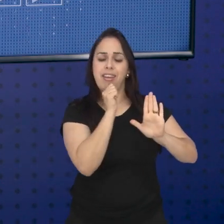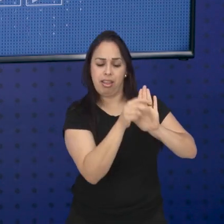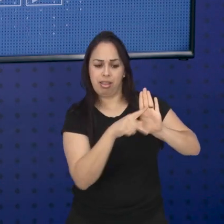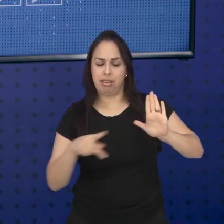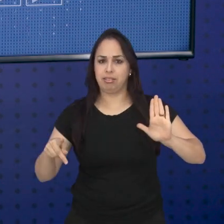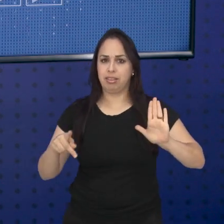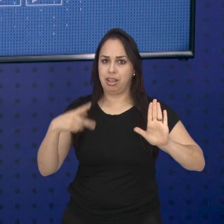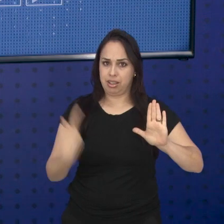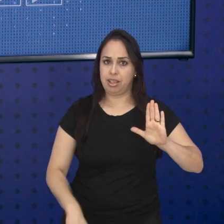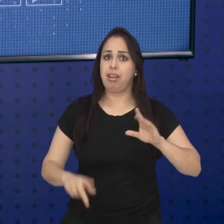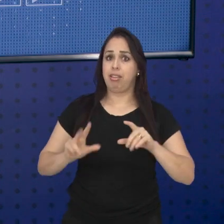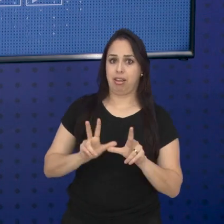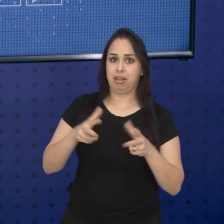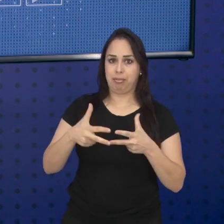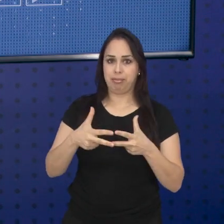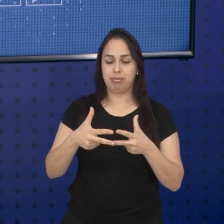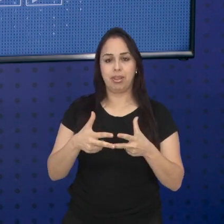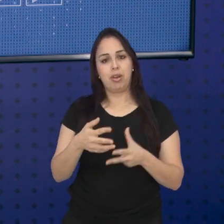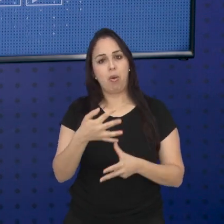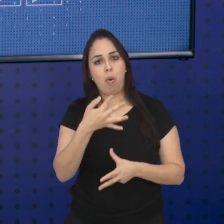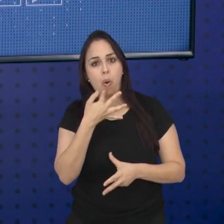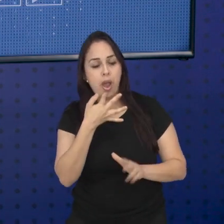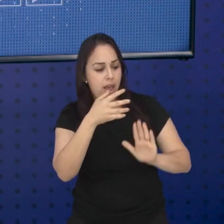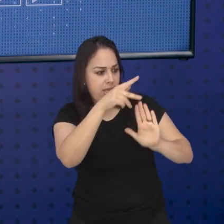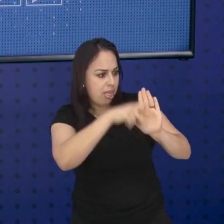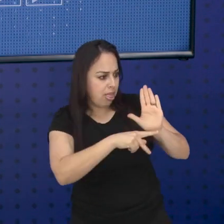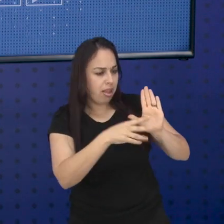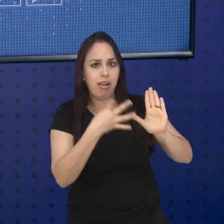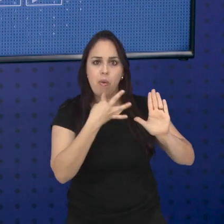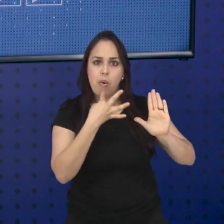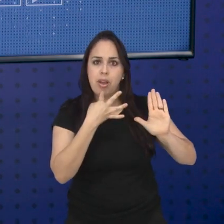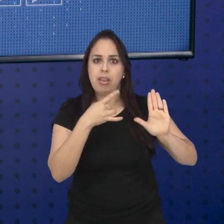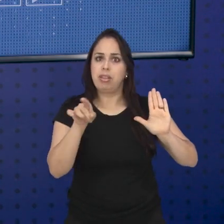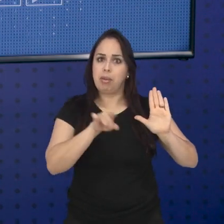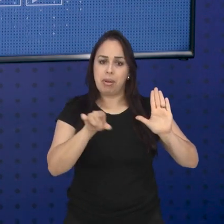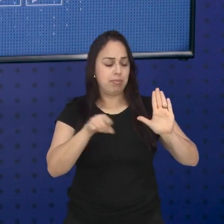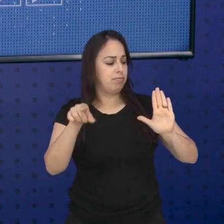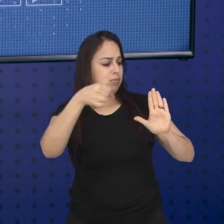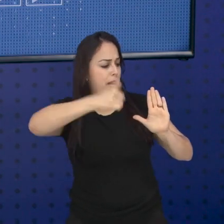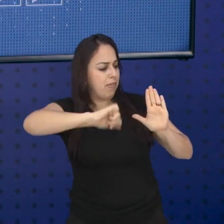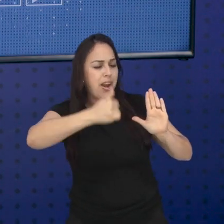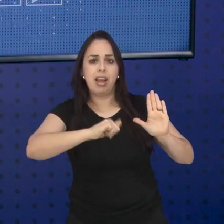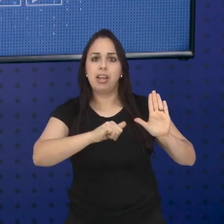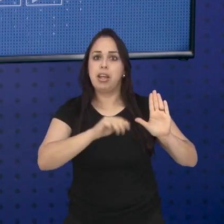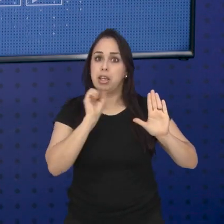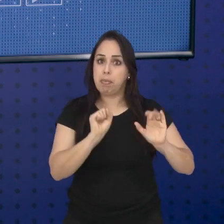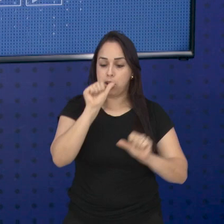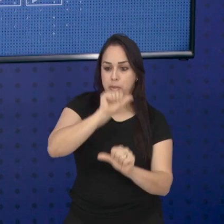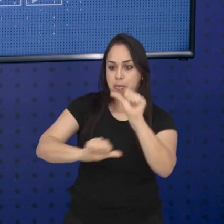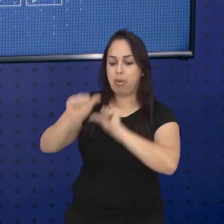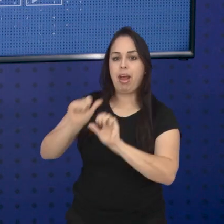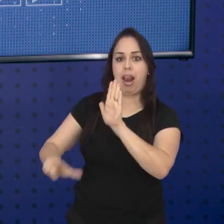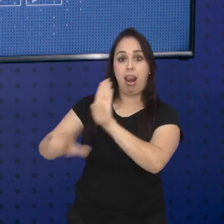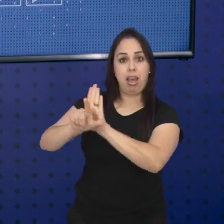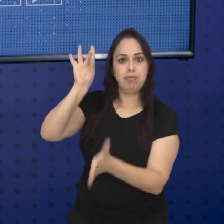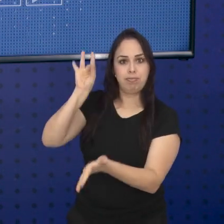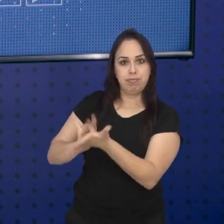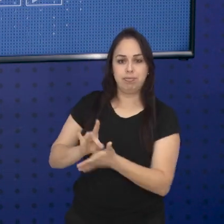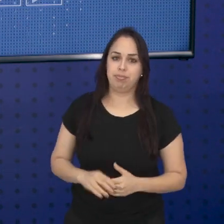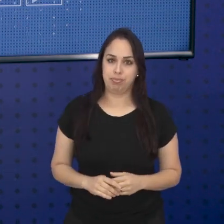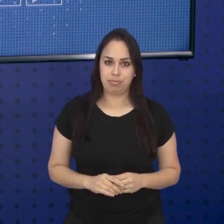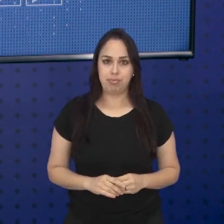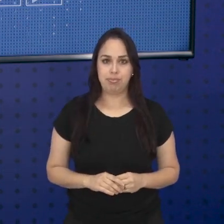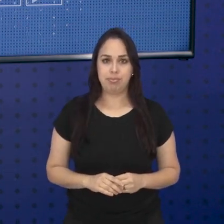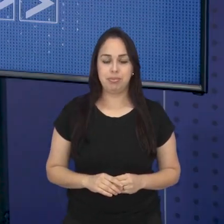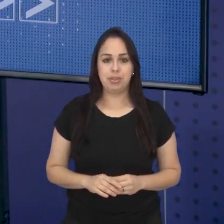em tramitação aqui na Câmara Municipal. Conheça e avalie propostas dos vereadores que podem se tornar lei aqui na nossa